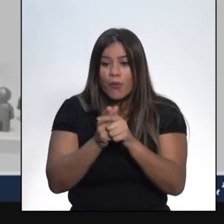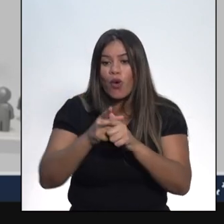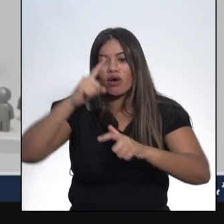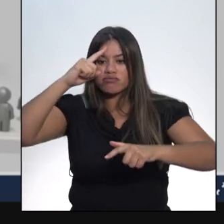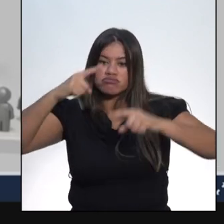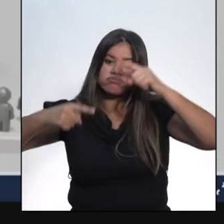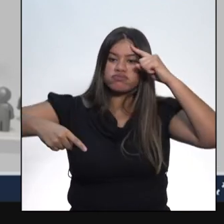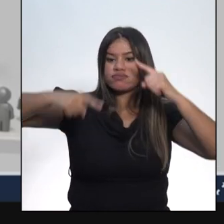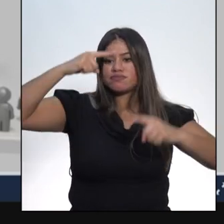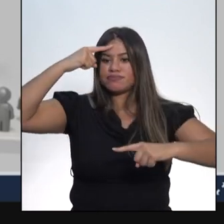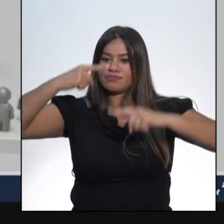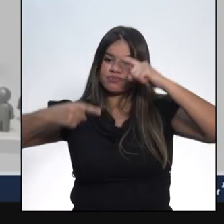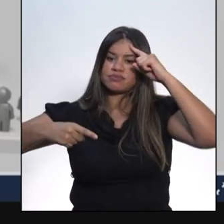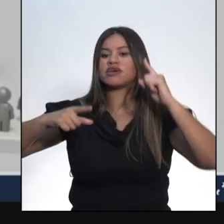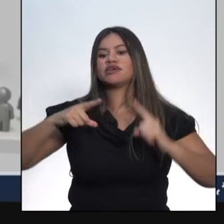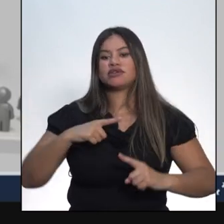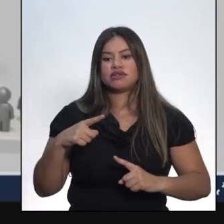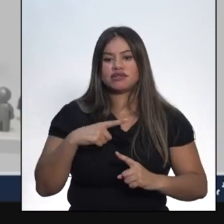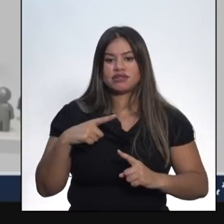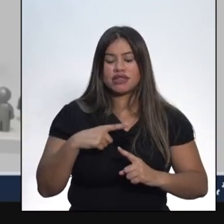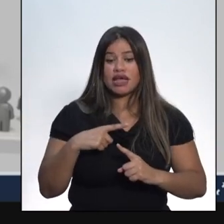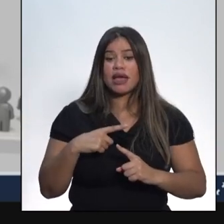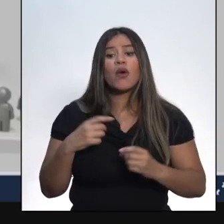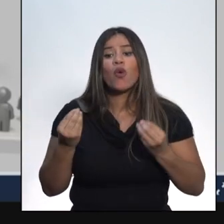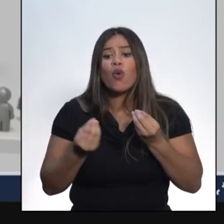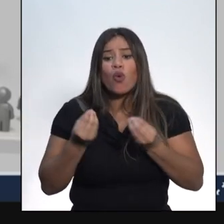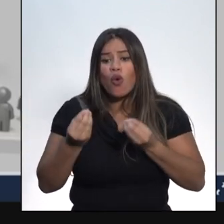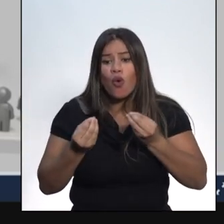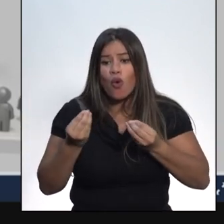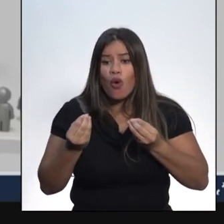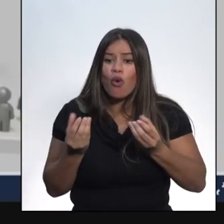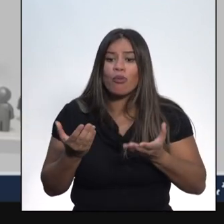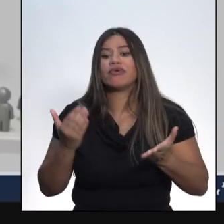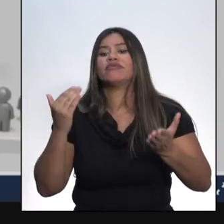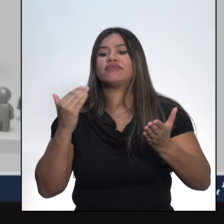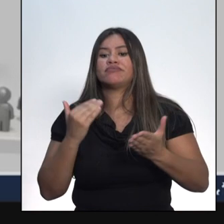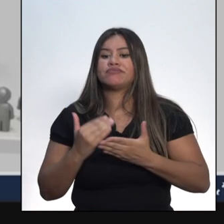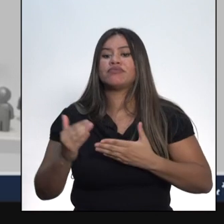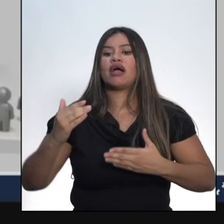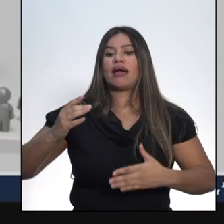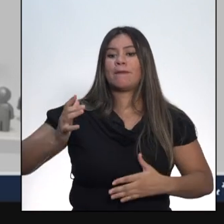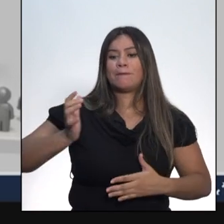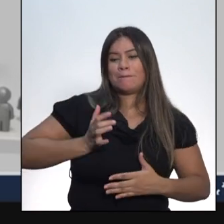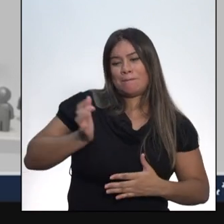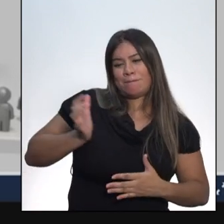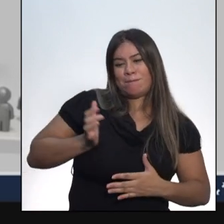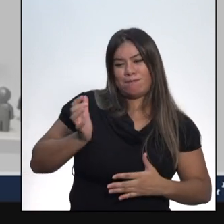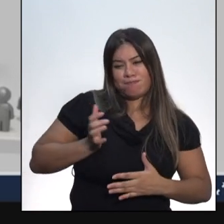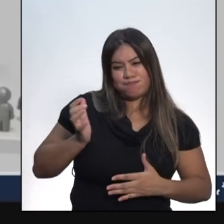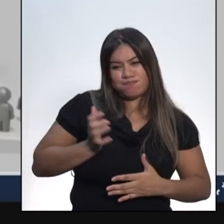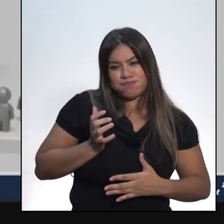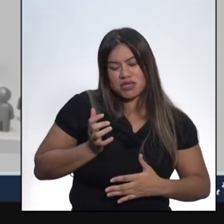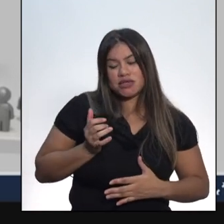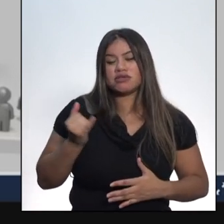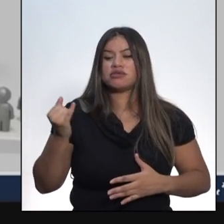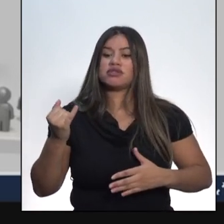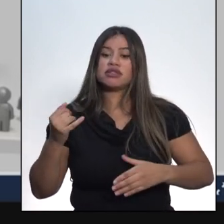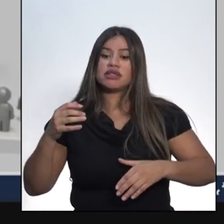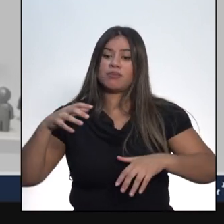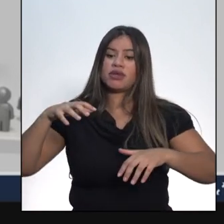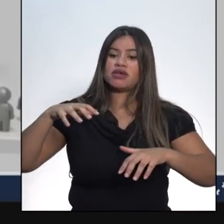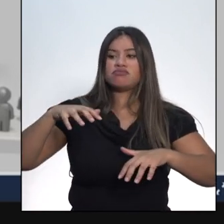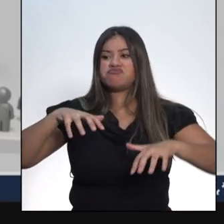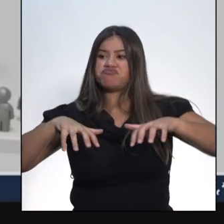origem deste poder encontrava-se na riqueza possuída por este pequeno grupo, na sua importância social, nos